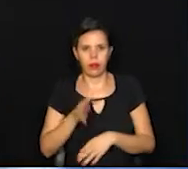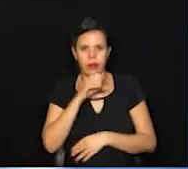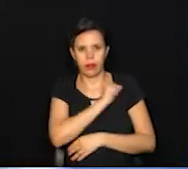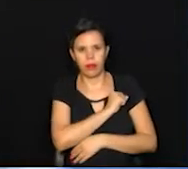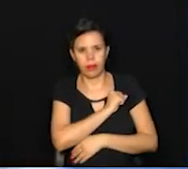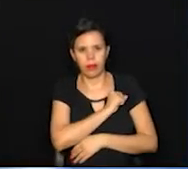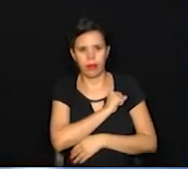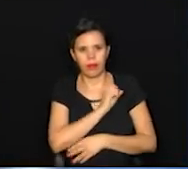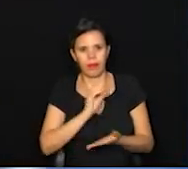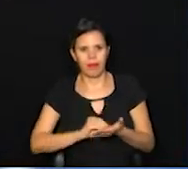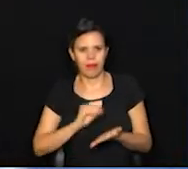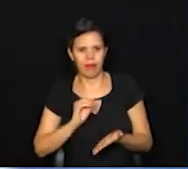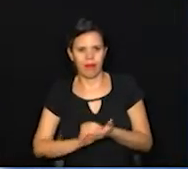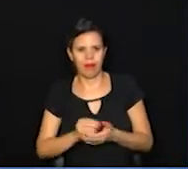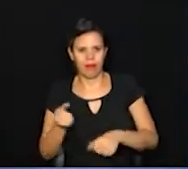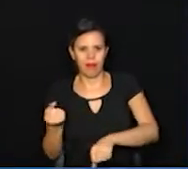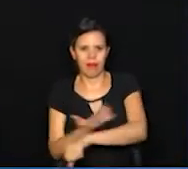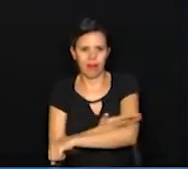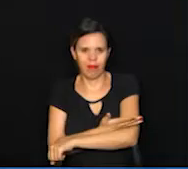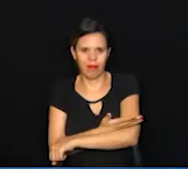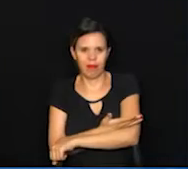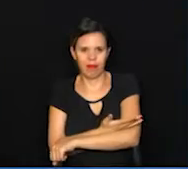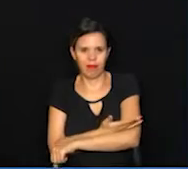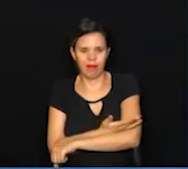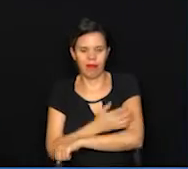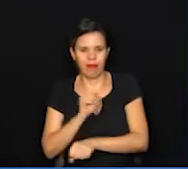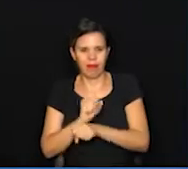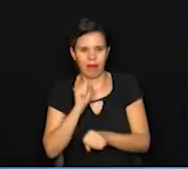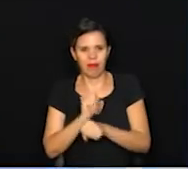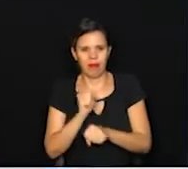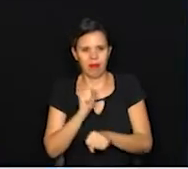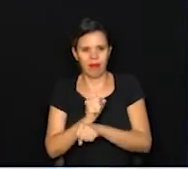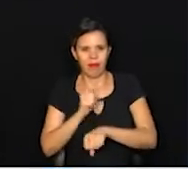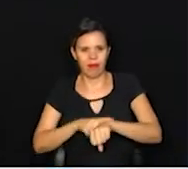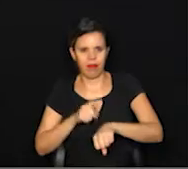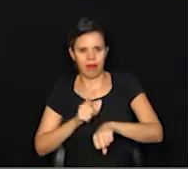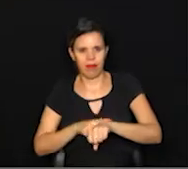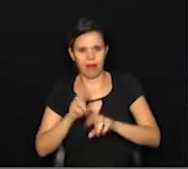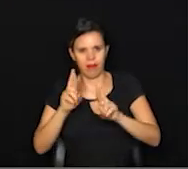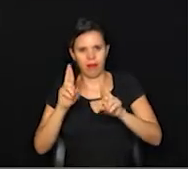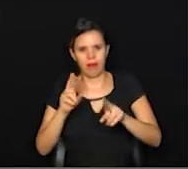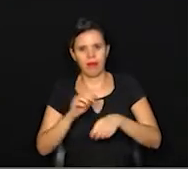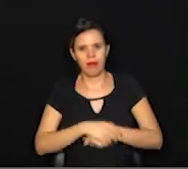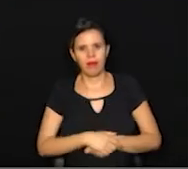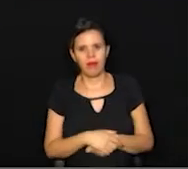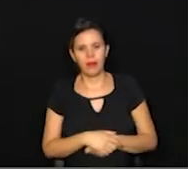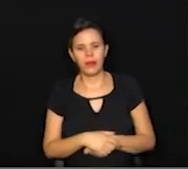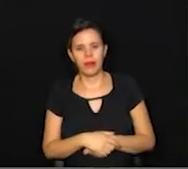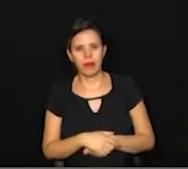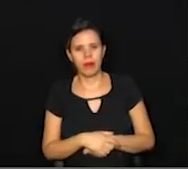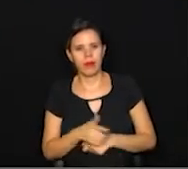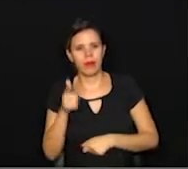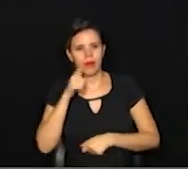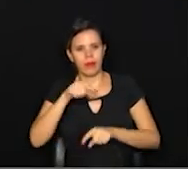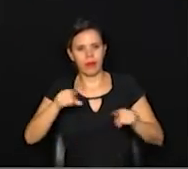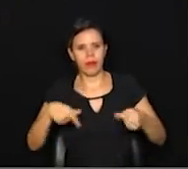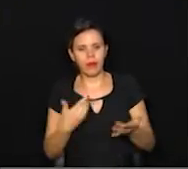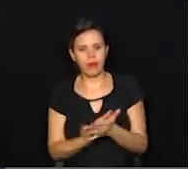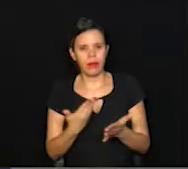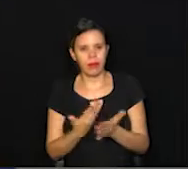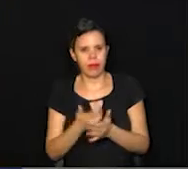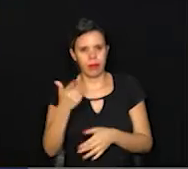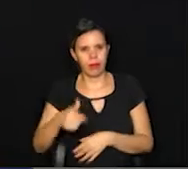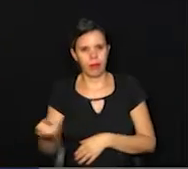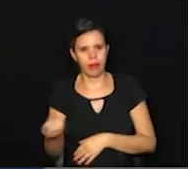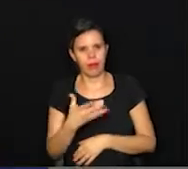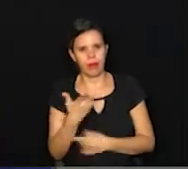E o que não faltou foi emoção de quem aguarda pelo momento tão esperado de pisar na sala de aula de novo,